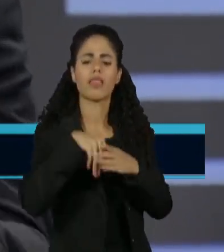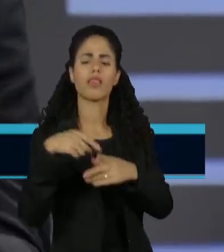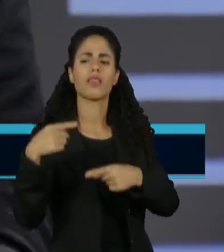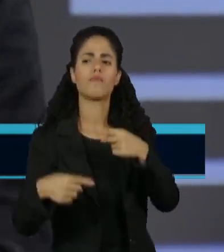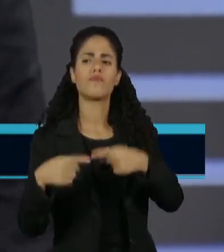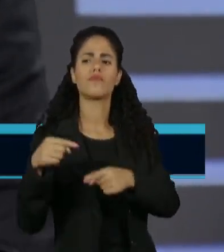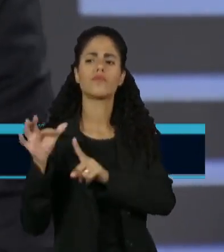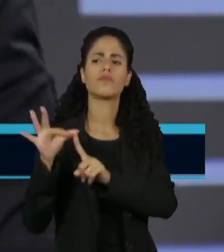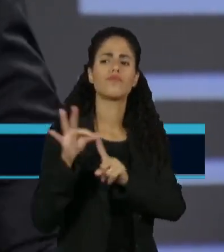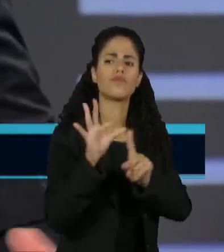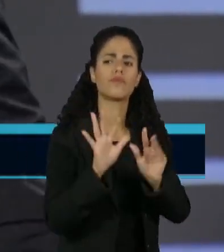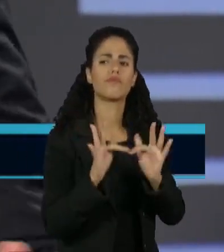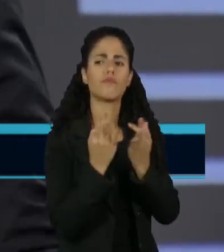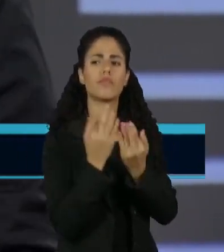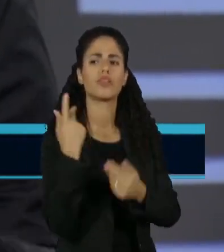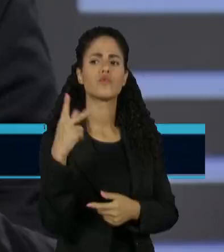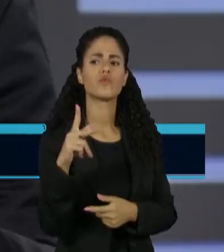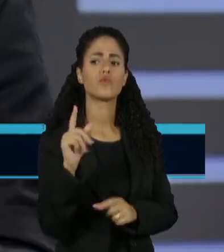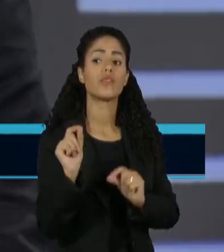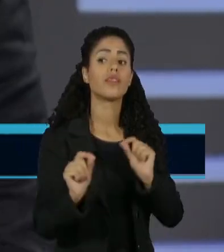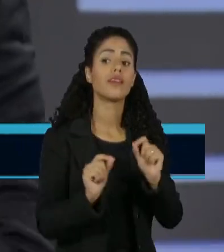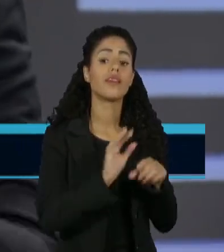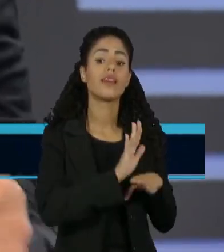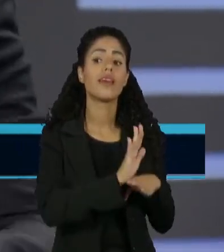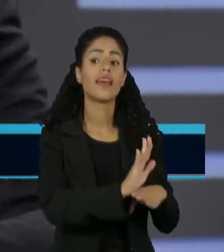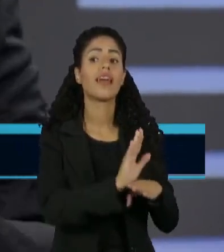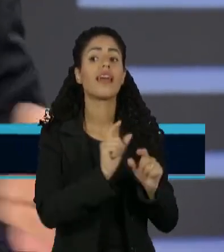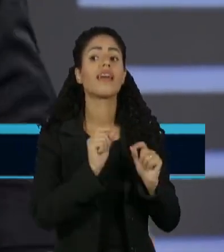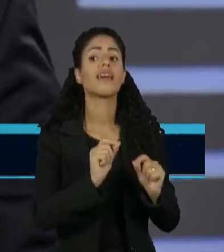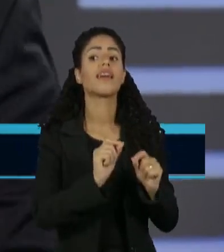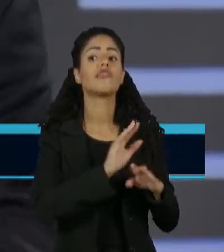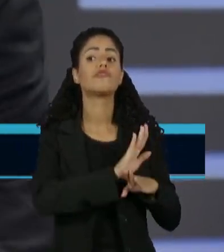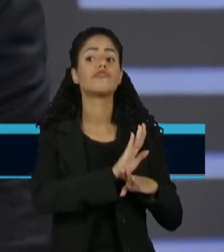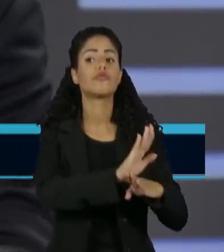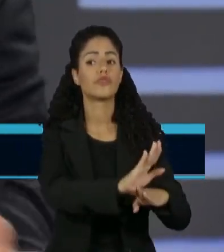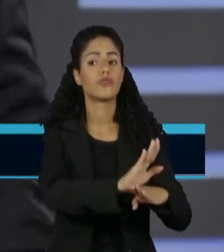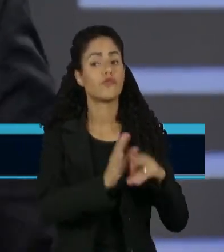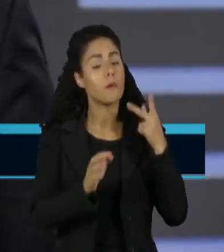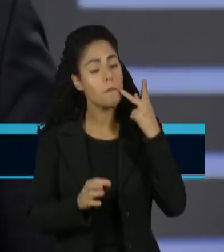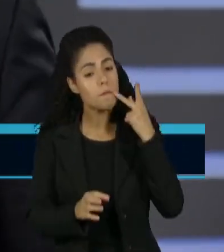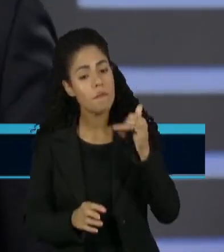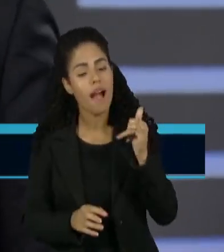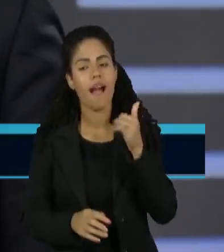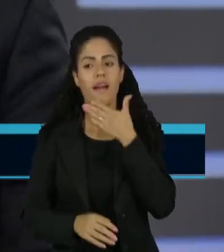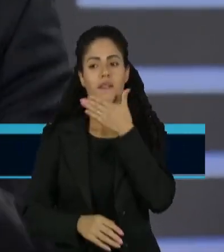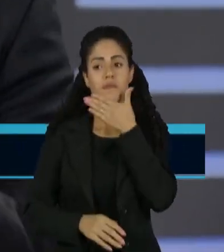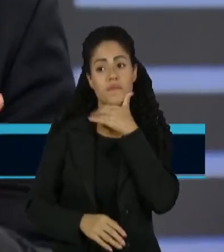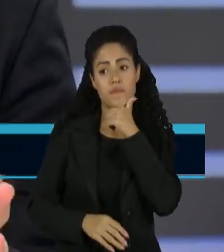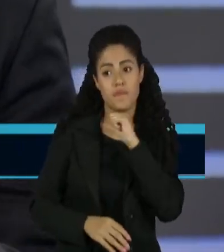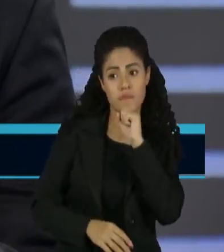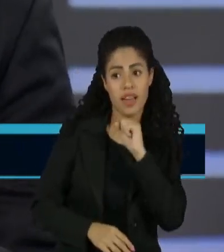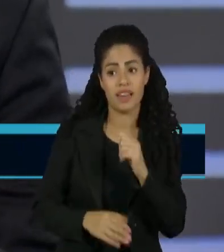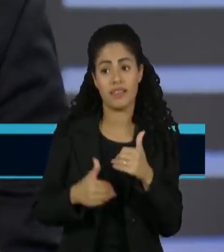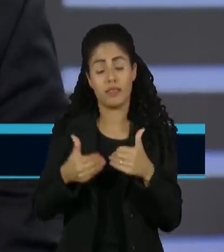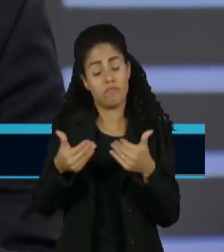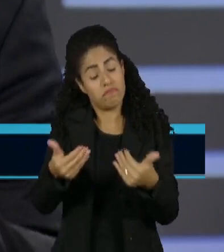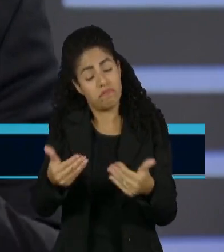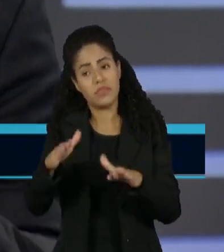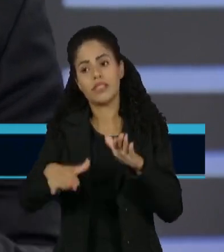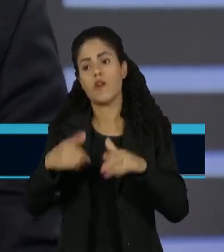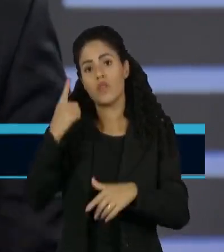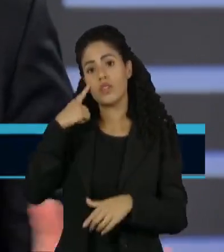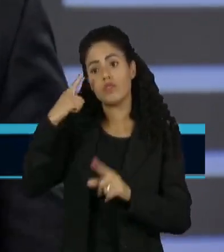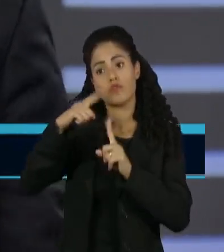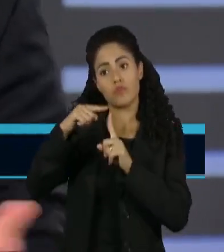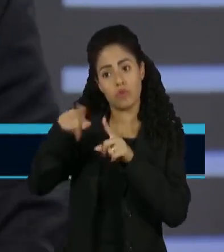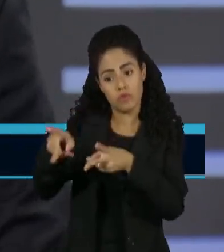disso acontece com a ajuda do papai, da mamãe, que passou grana para a campanha para mais ou para menos. Agora, esse tipo de nepotismo